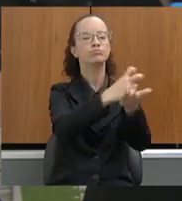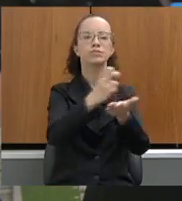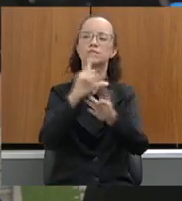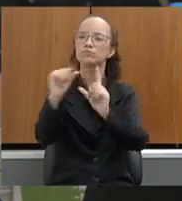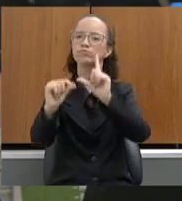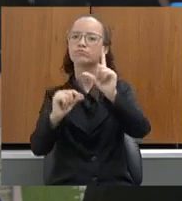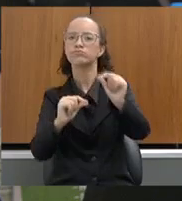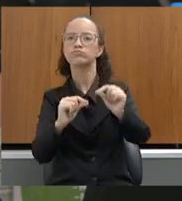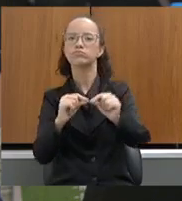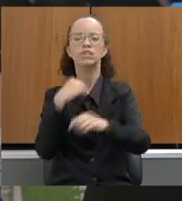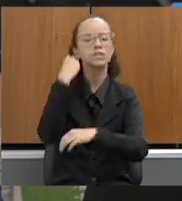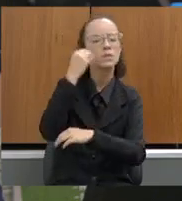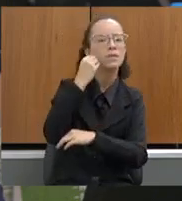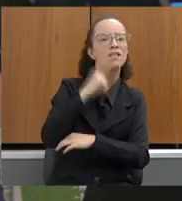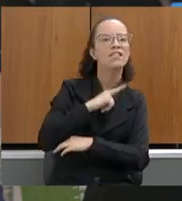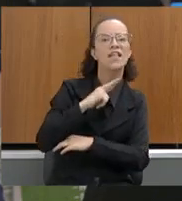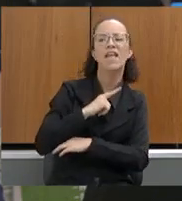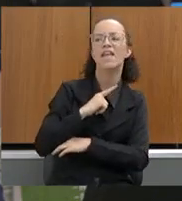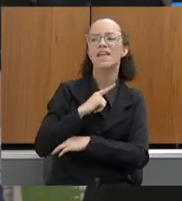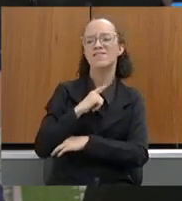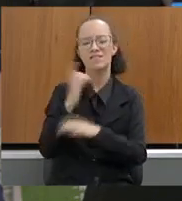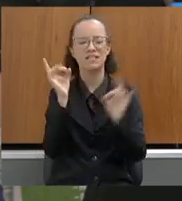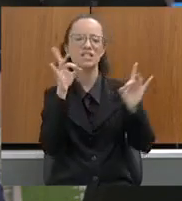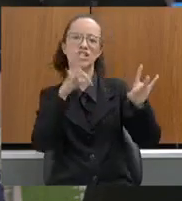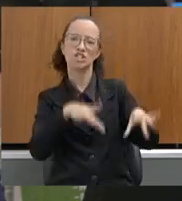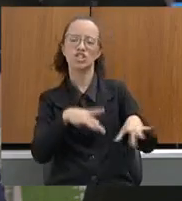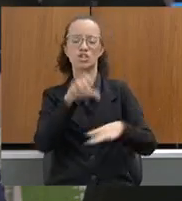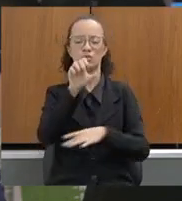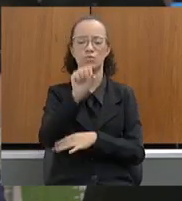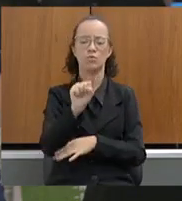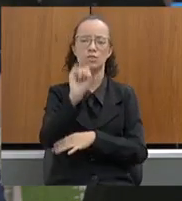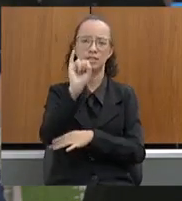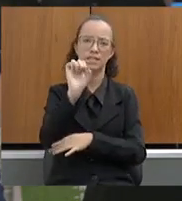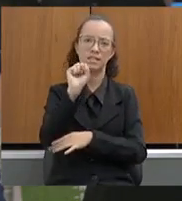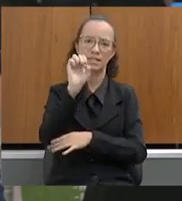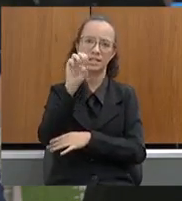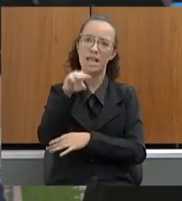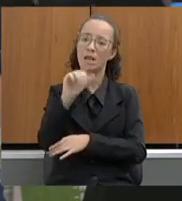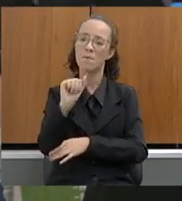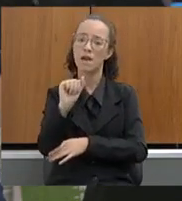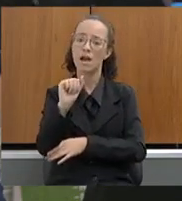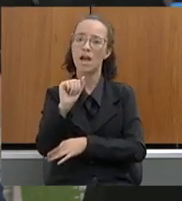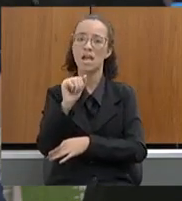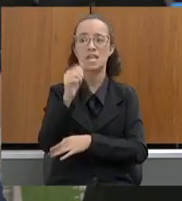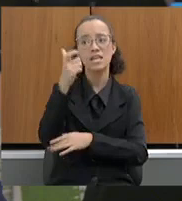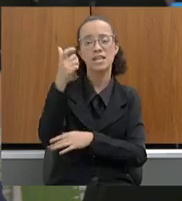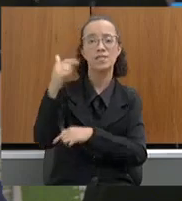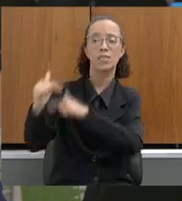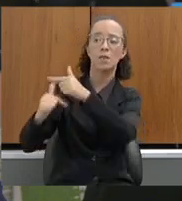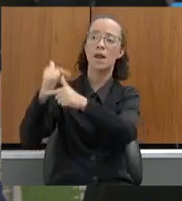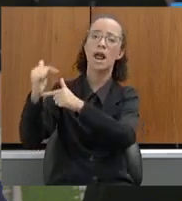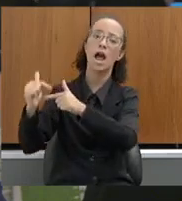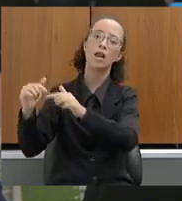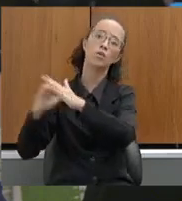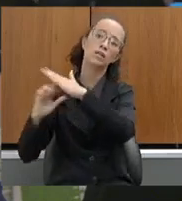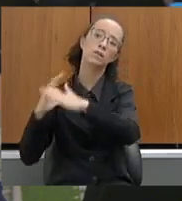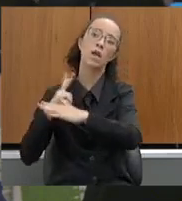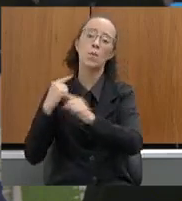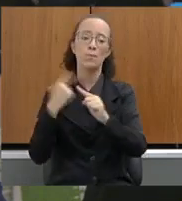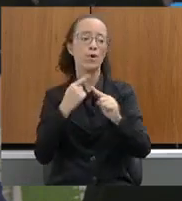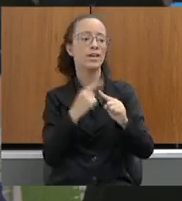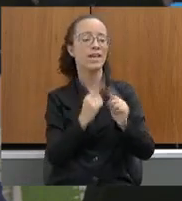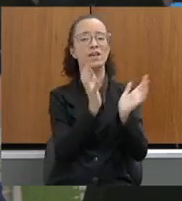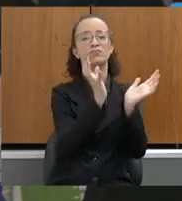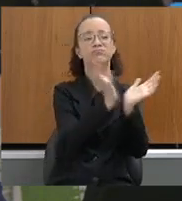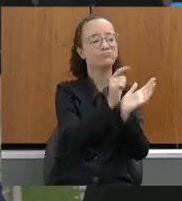habilitados, com experiência, deixando o Zema para ir para a iniciativa privada, porque a carreira do Zema